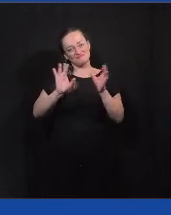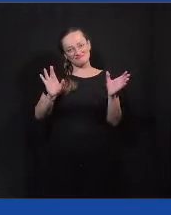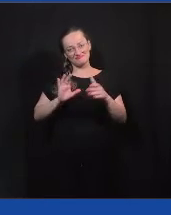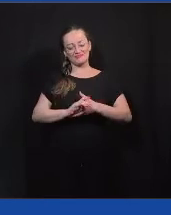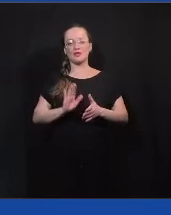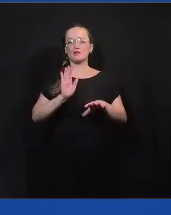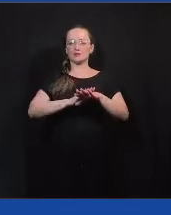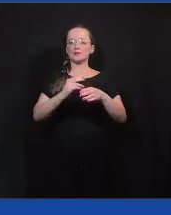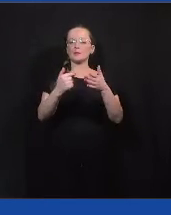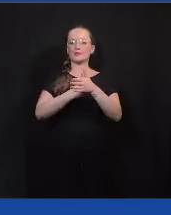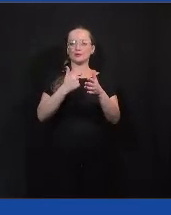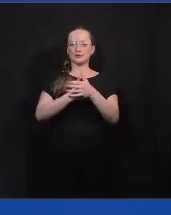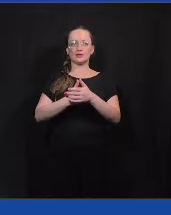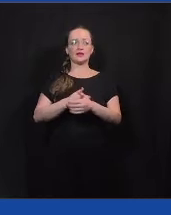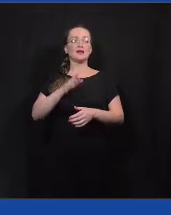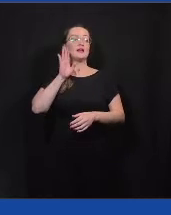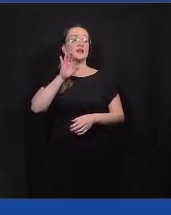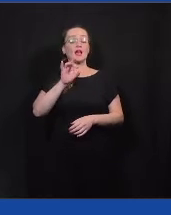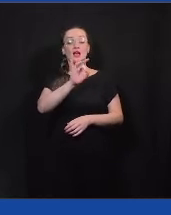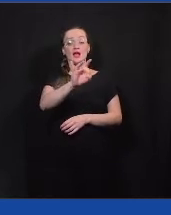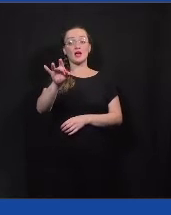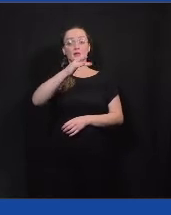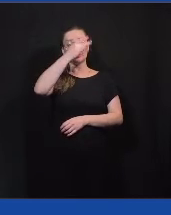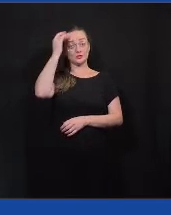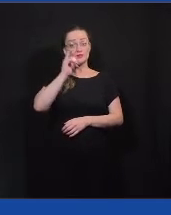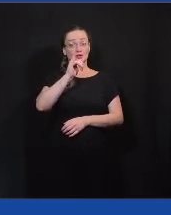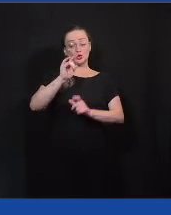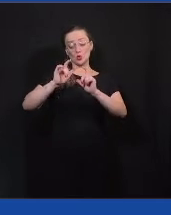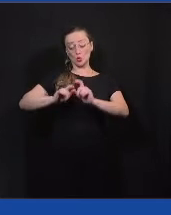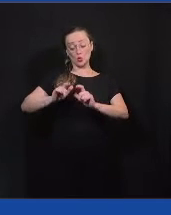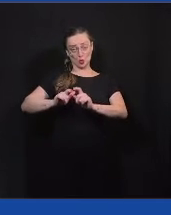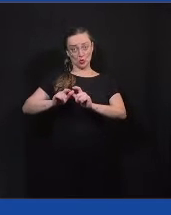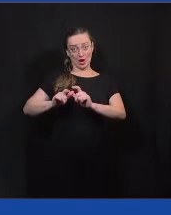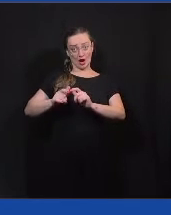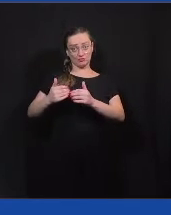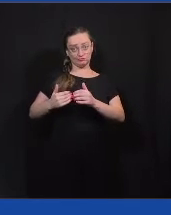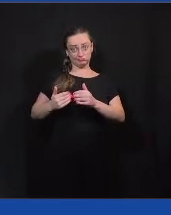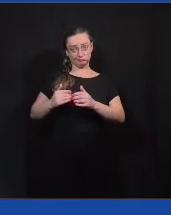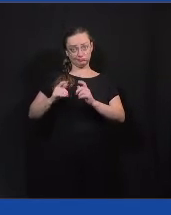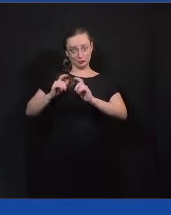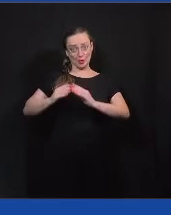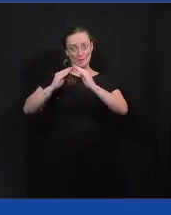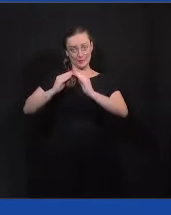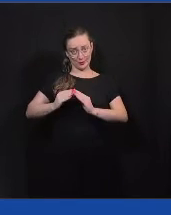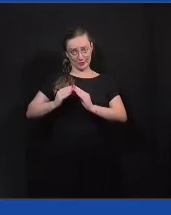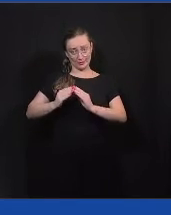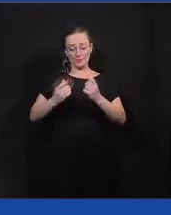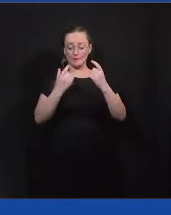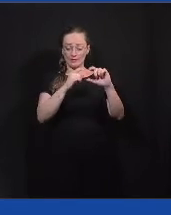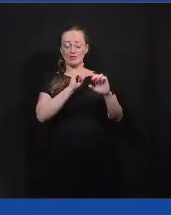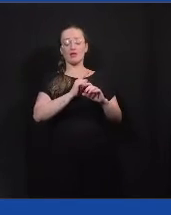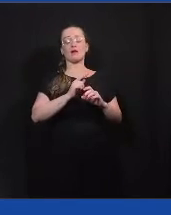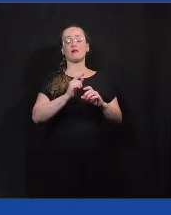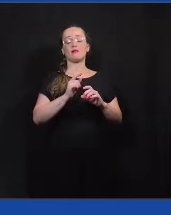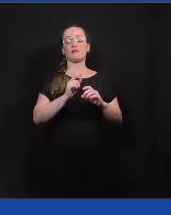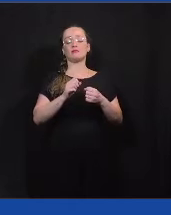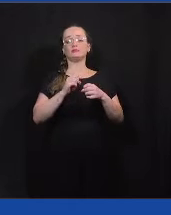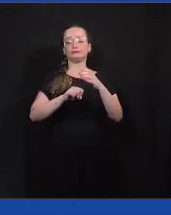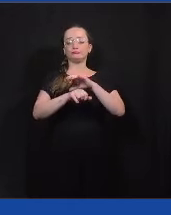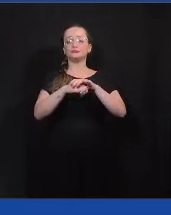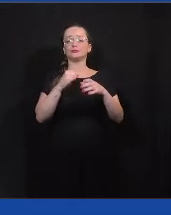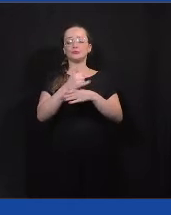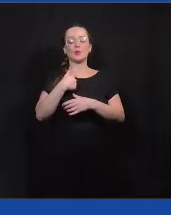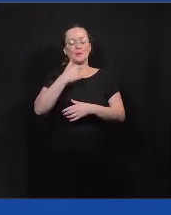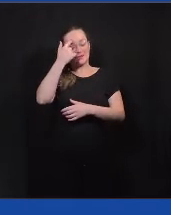seria legal se todo mundo dissesse de onde veio, e que é democracia para você, e uma palavra lá no YouTube, que eu acho bacana. Daqui eu